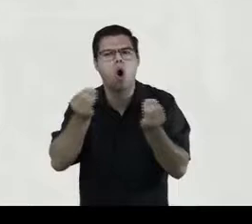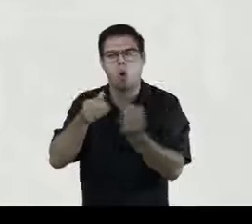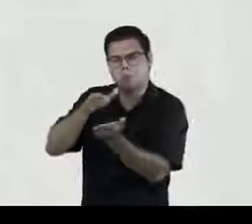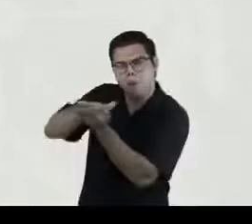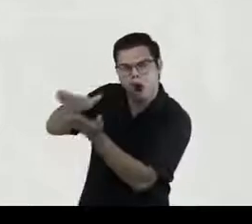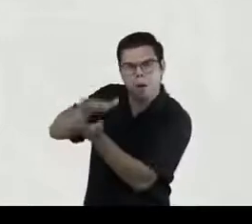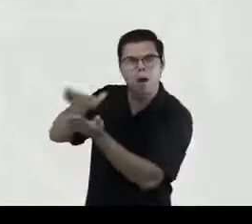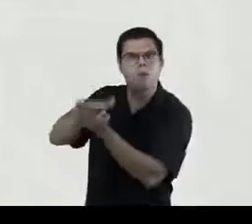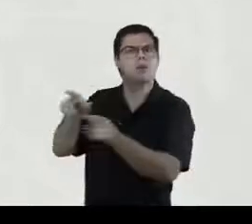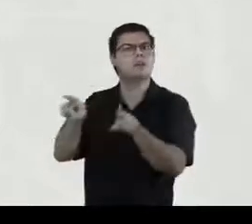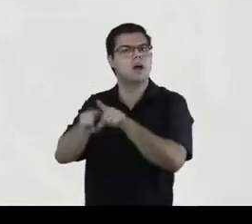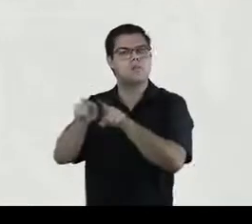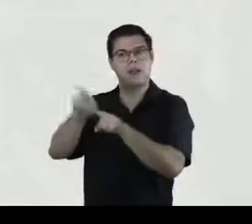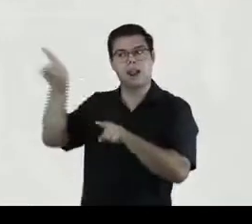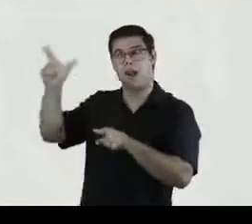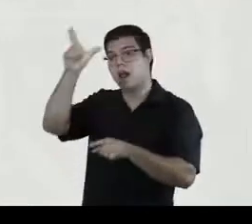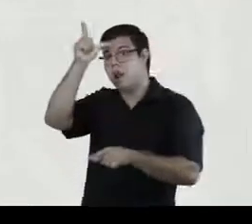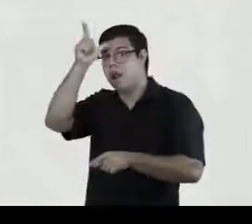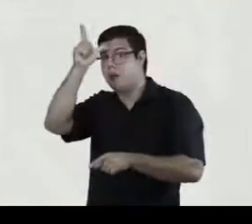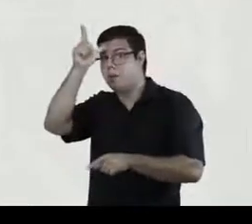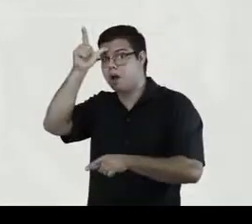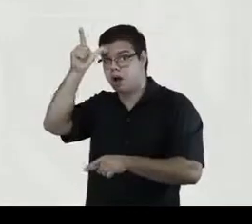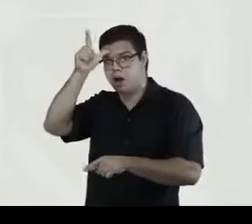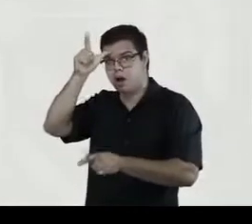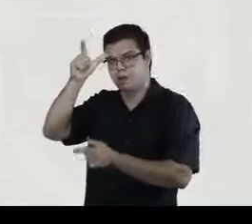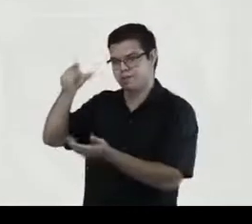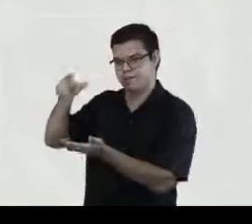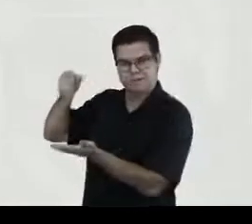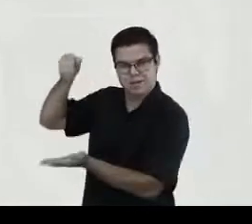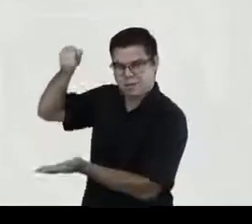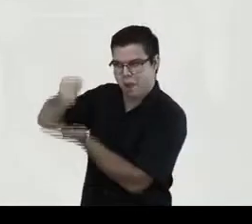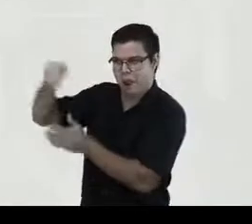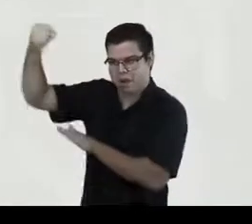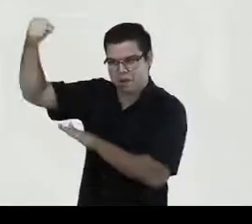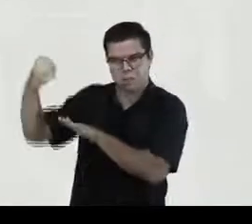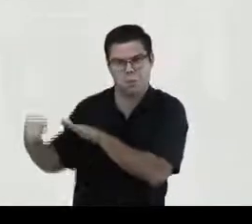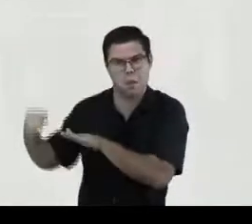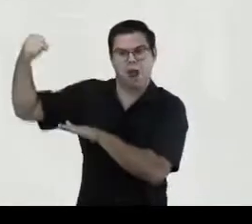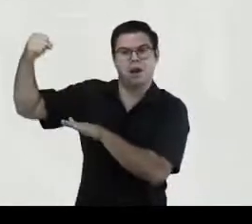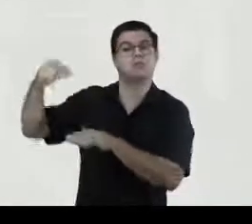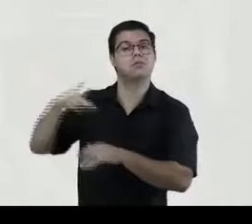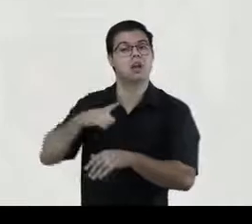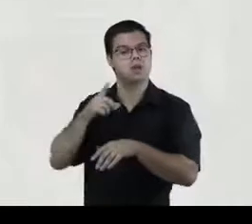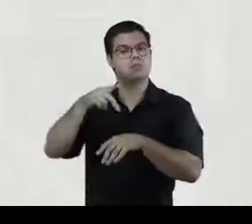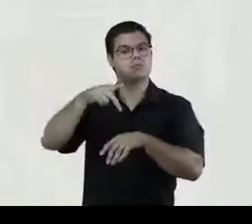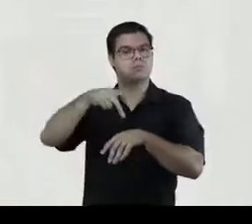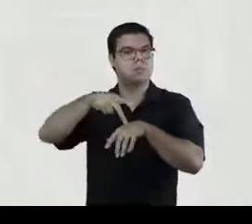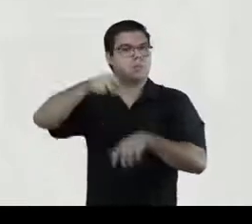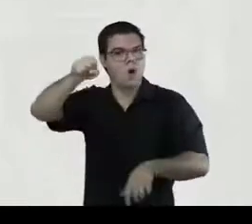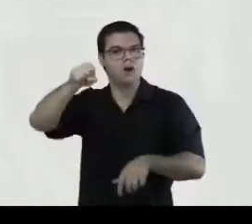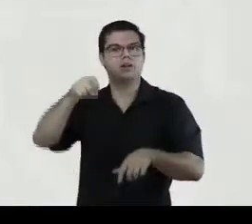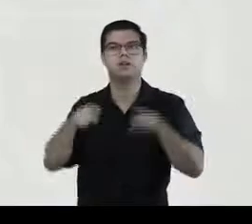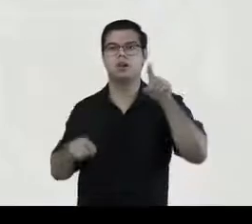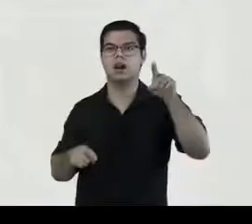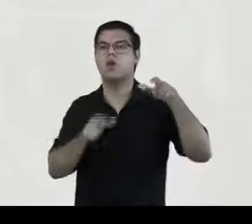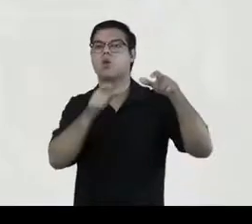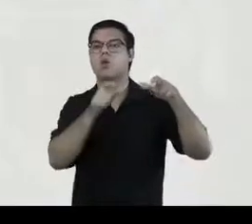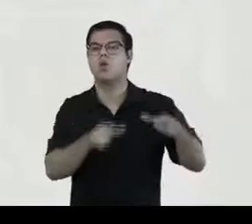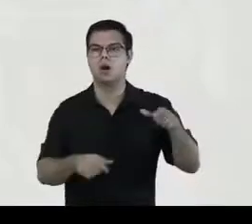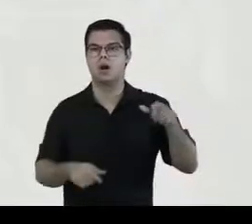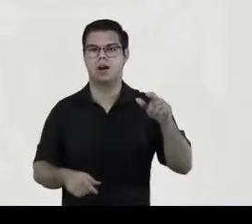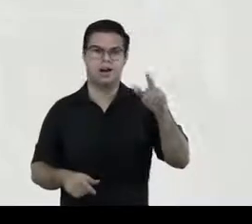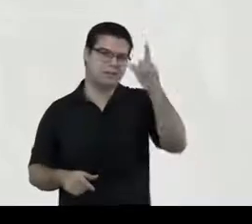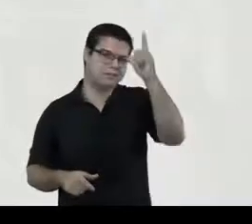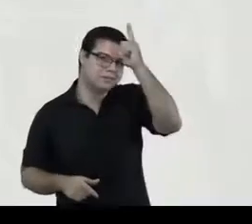do comércio de escritos na Alemanha. Ele tem pós-doutorado no Instituto Gutenberg de Literatura Mundial e suportes da